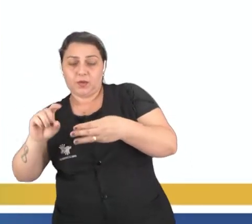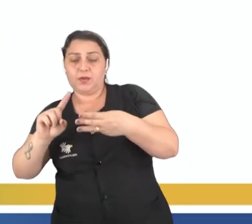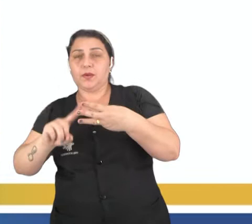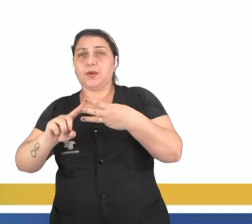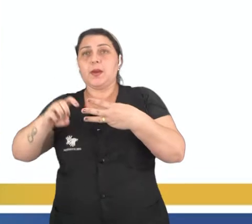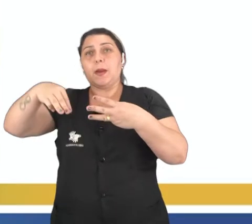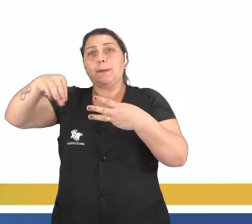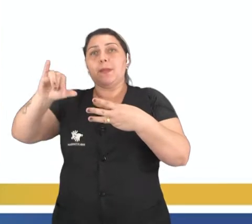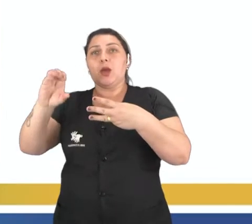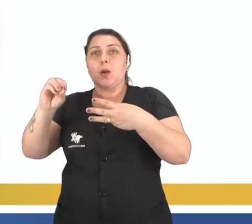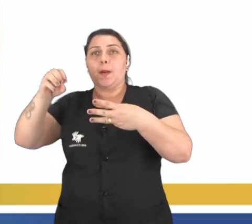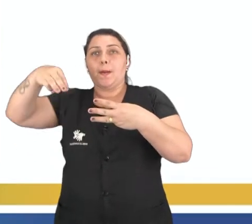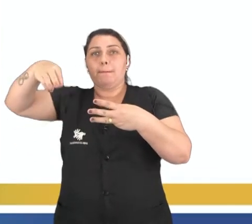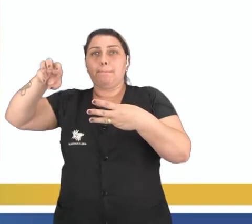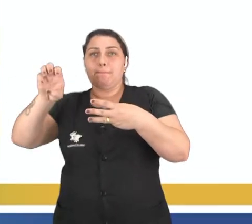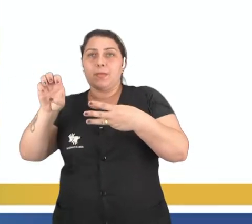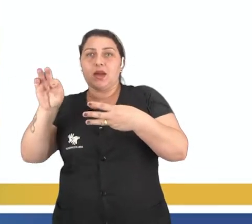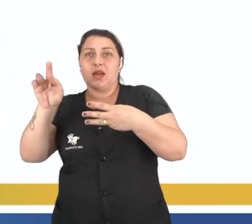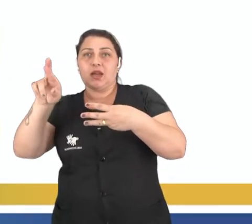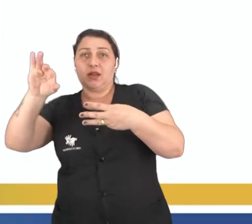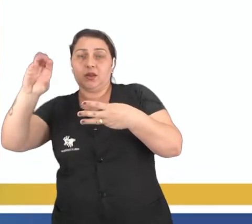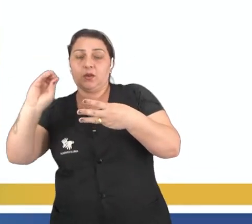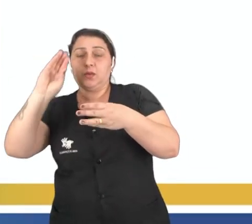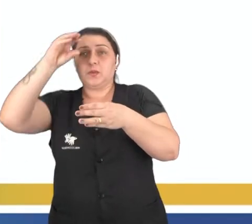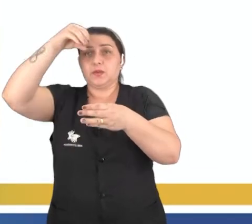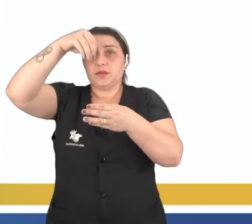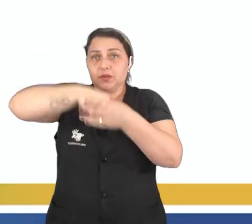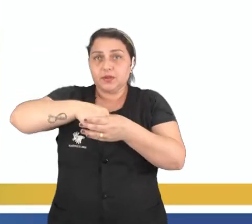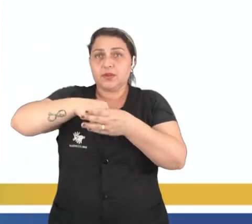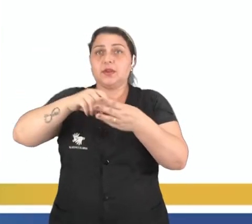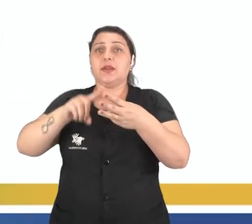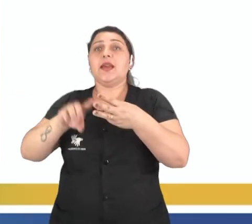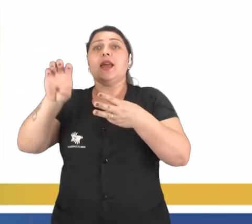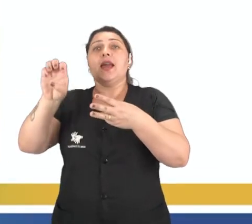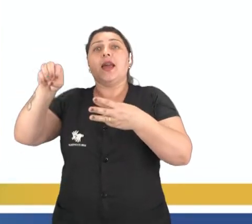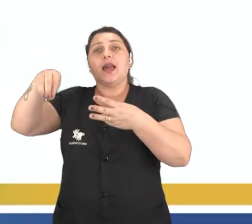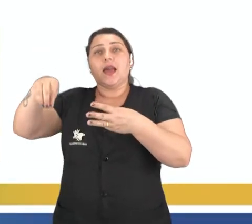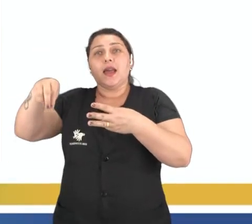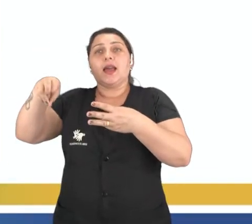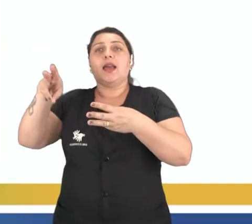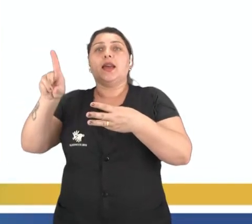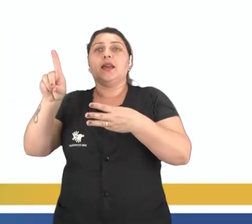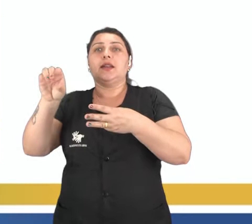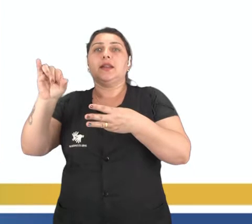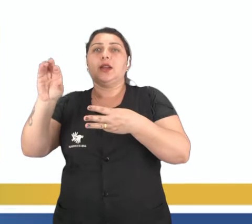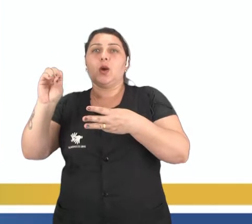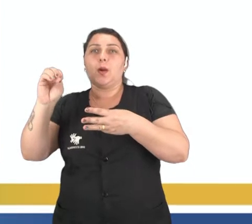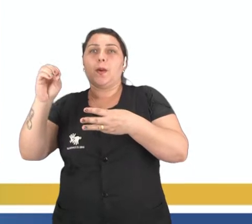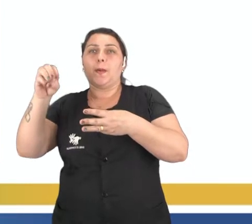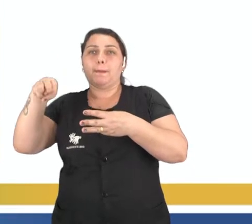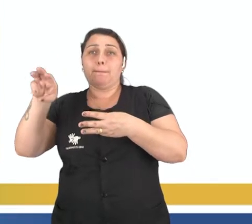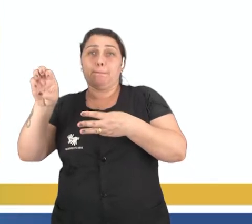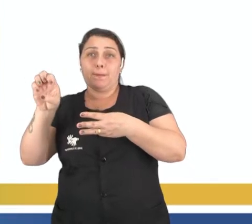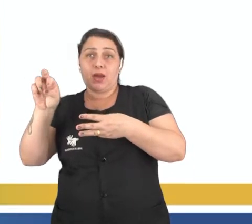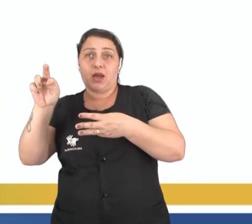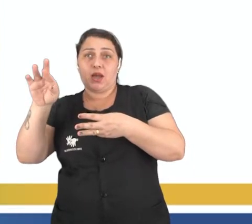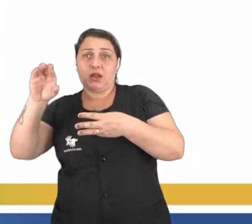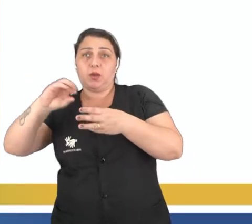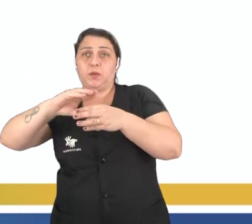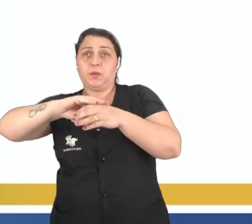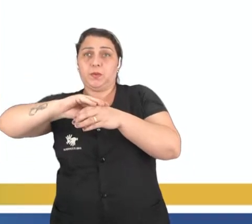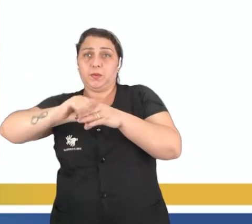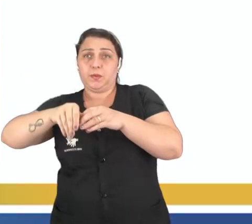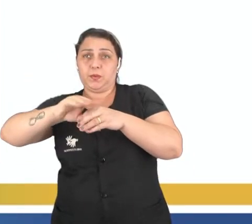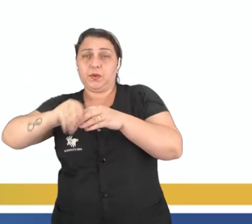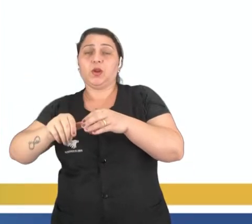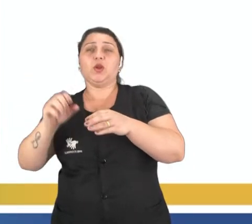chamamos de miométrio e uma camada interna que nós chamamos de endométrio, que é essa camada interna que vai descamar